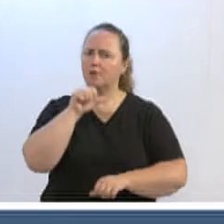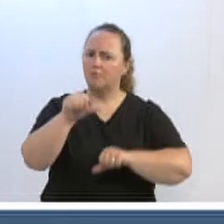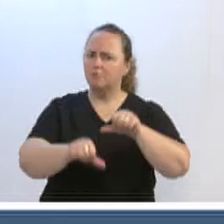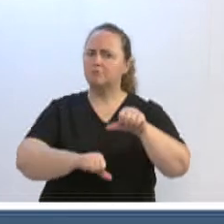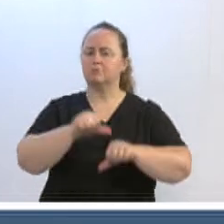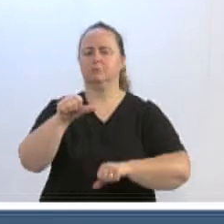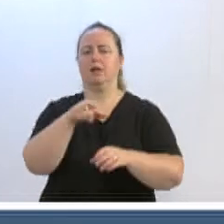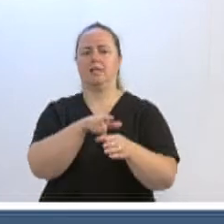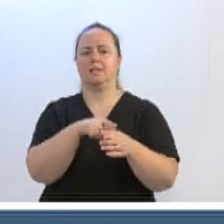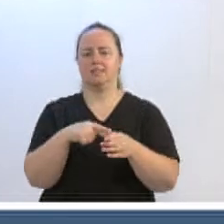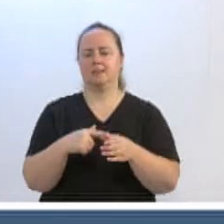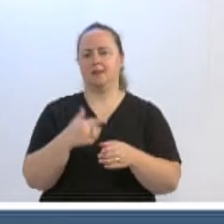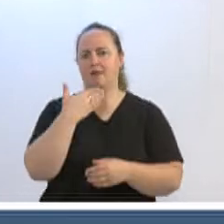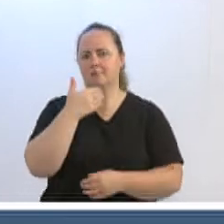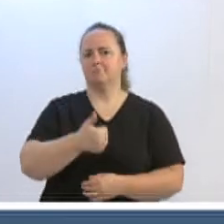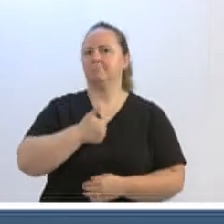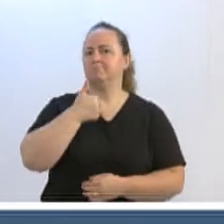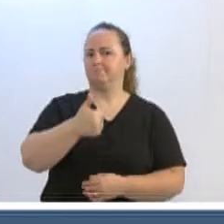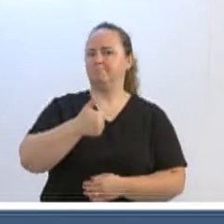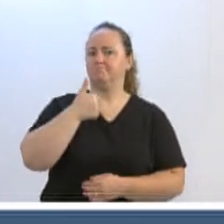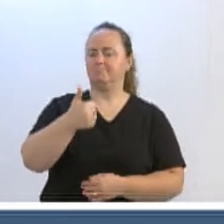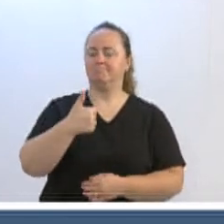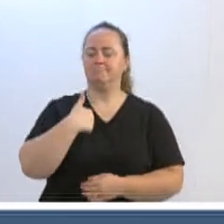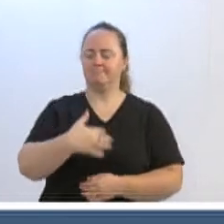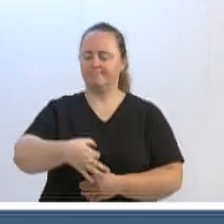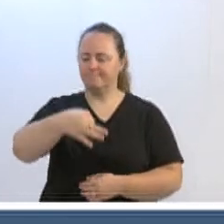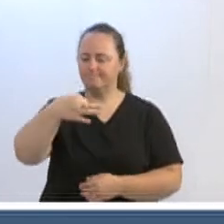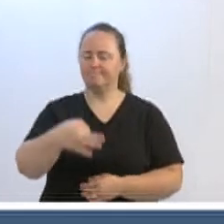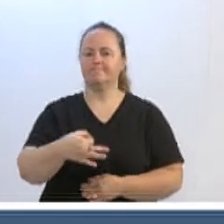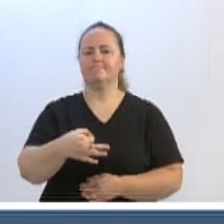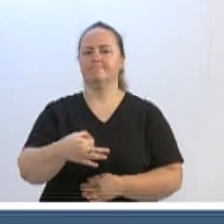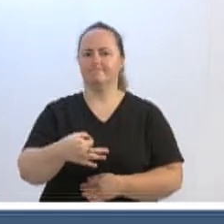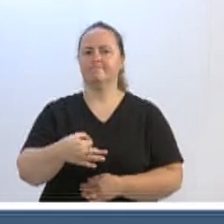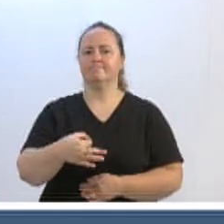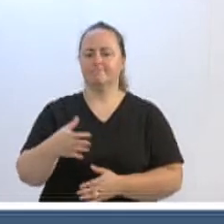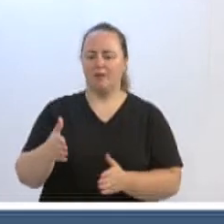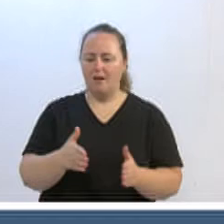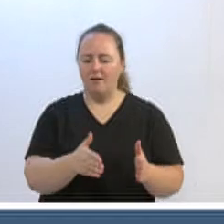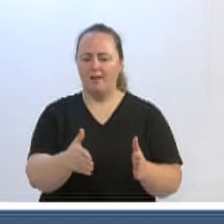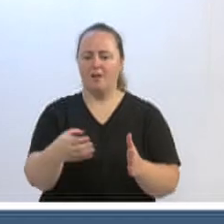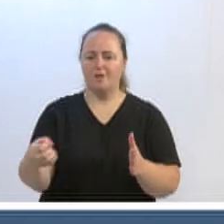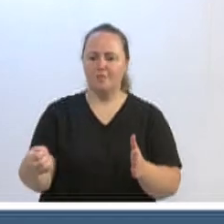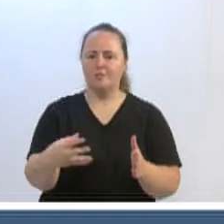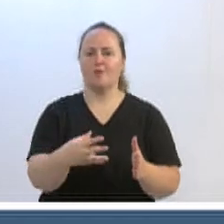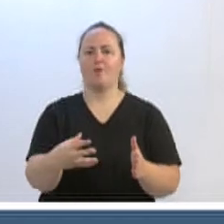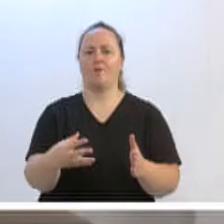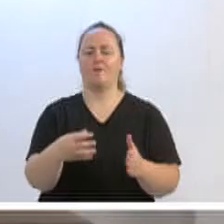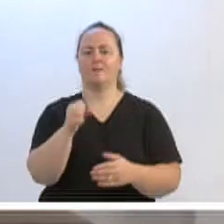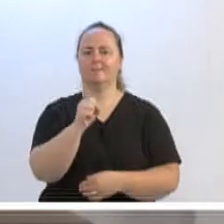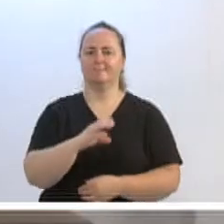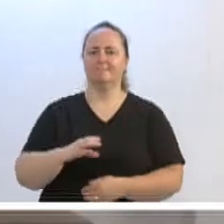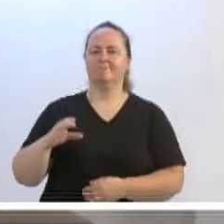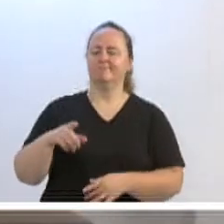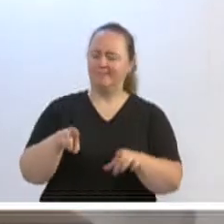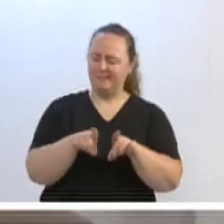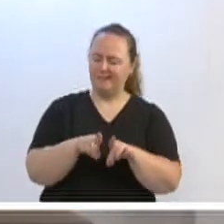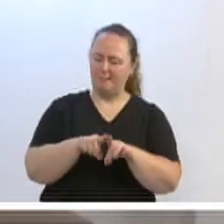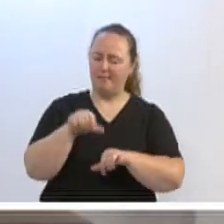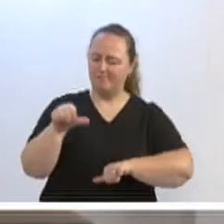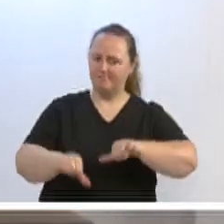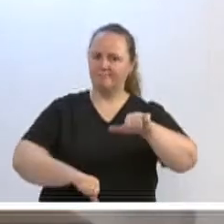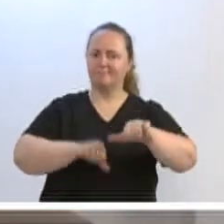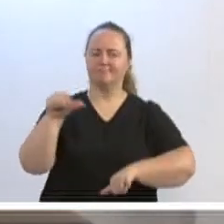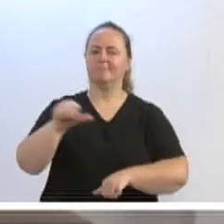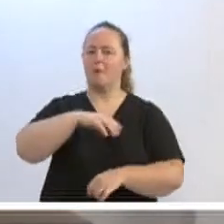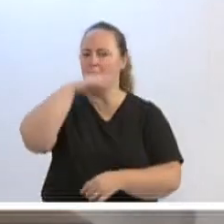cidade cada dia melhor. Eu tenho certeza que a cidade de Blumenau caminha realmente para o novo rumo, eu tenho certeza que o estado de Santa Catarina caminha também para o novo rumo, o Brasil